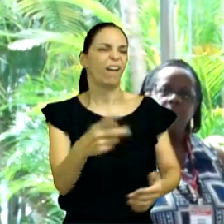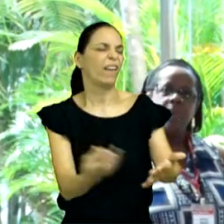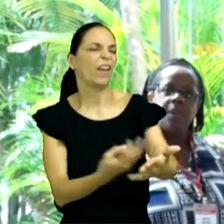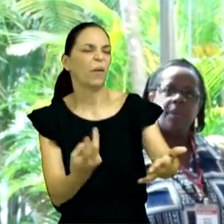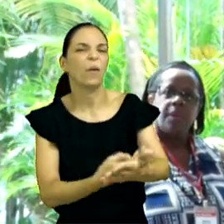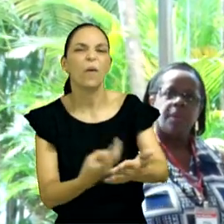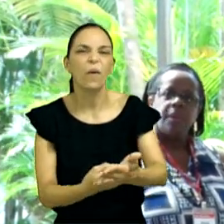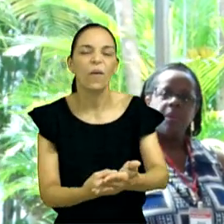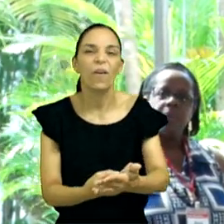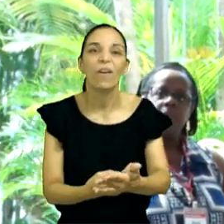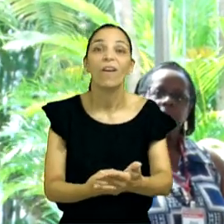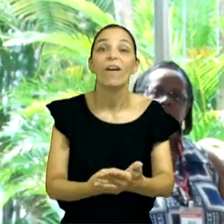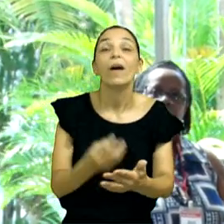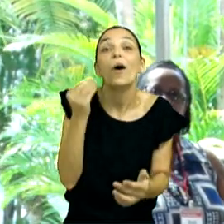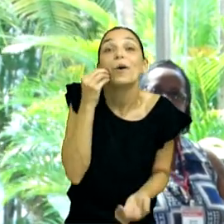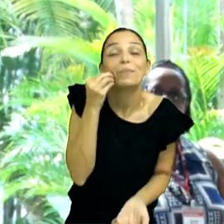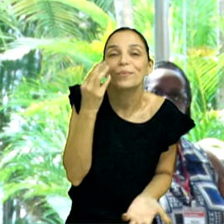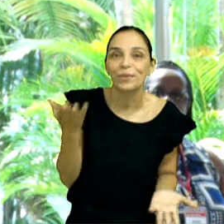coisa tão óbvia,